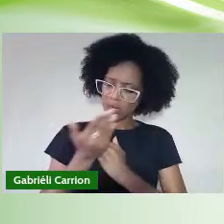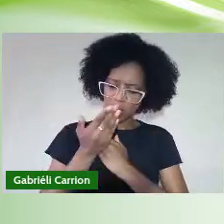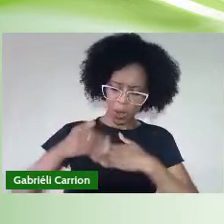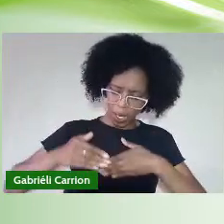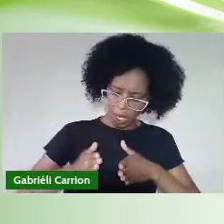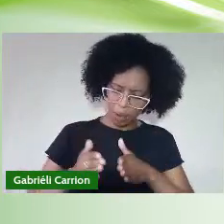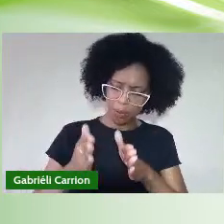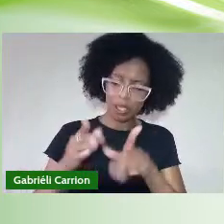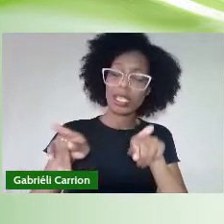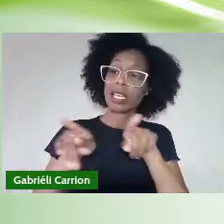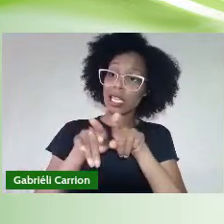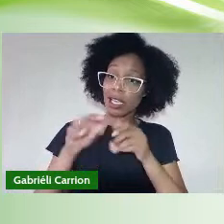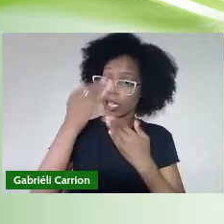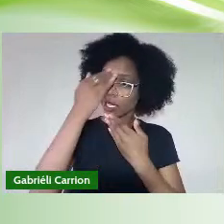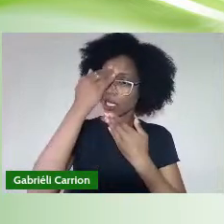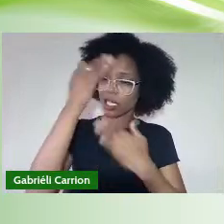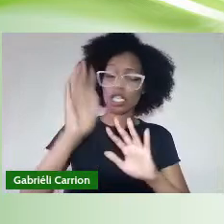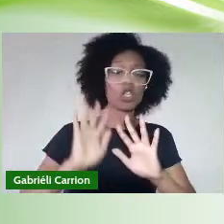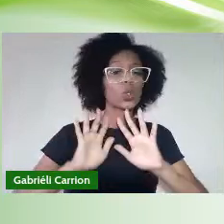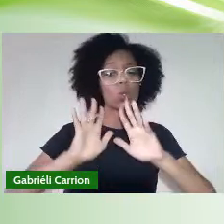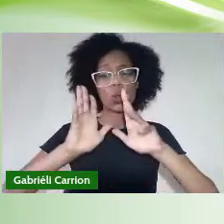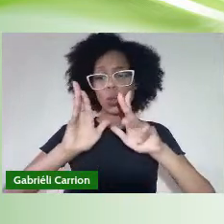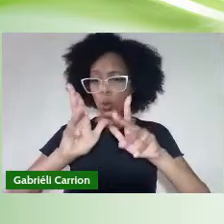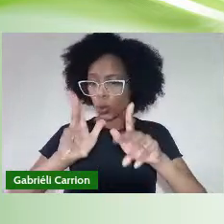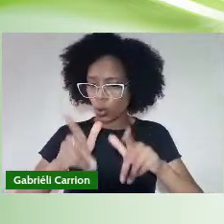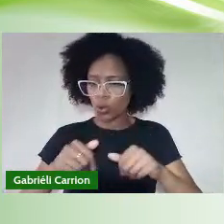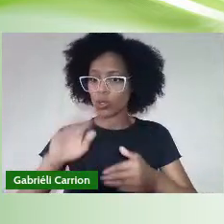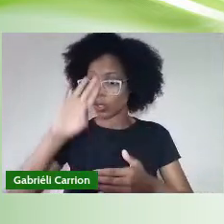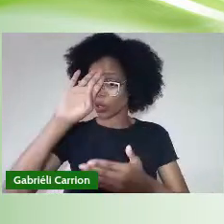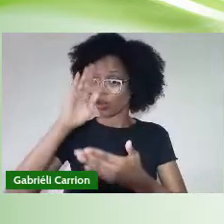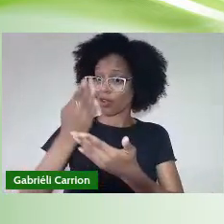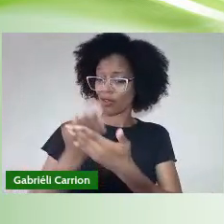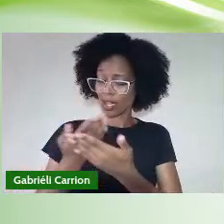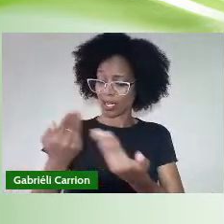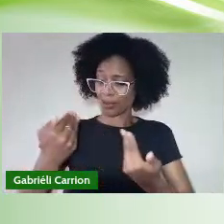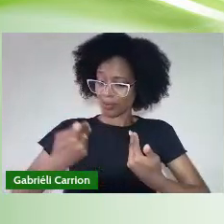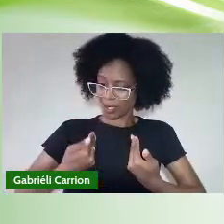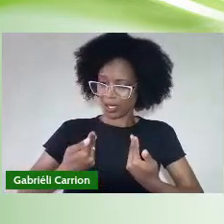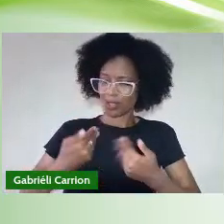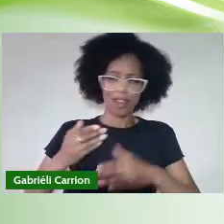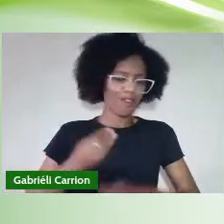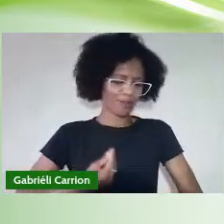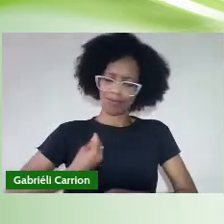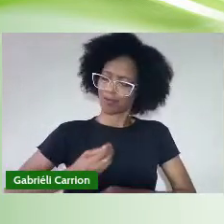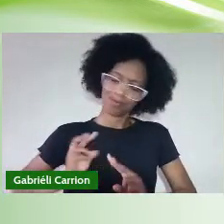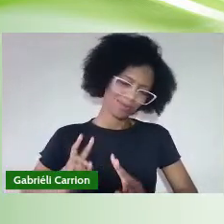agradeço a todo mundo que acredita no que eu faço E a vida longa para a produção cultural